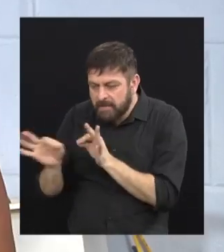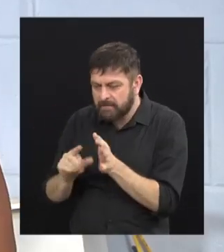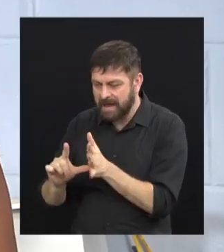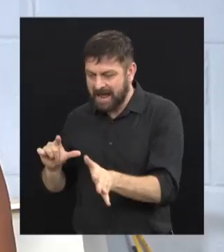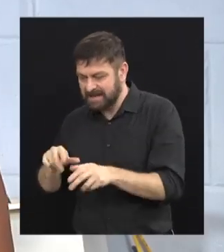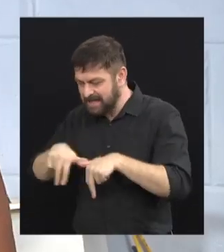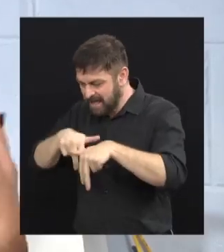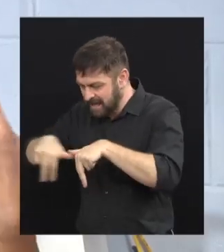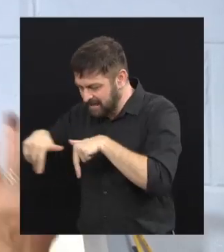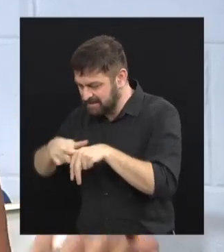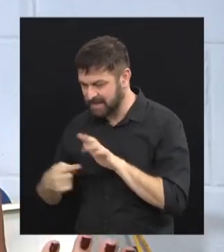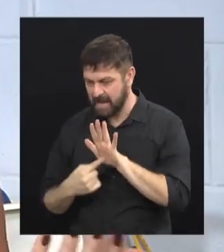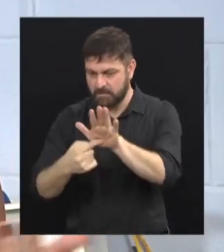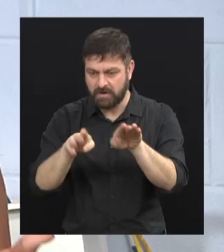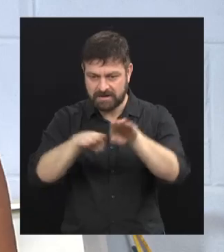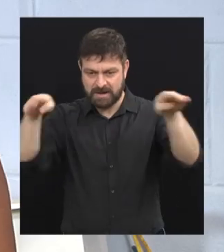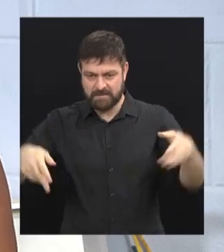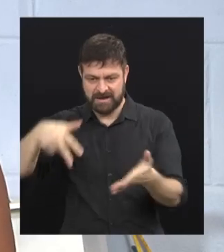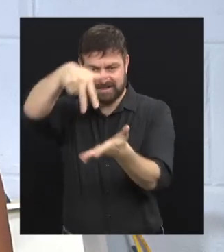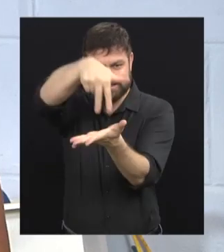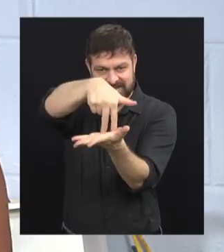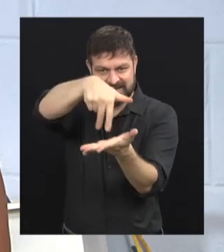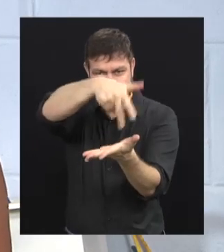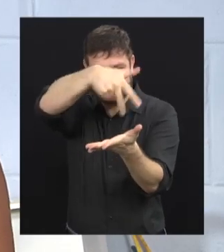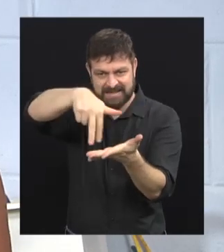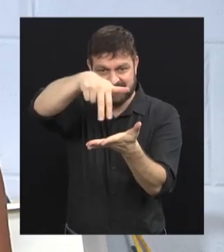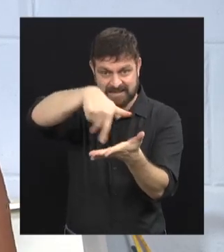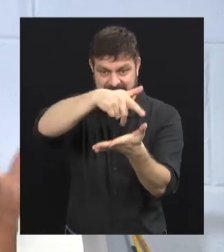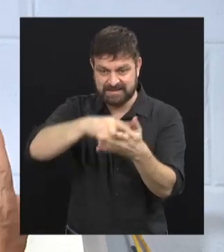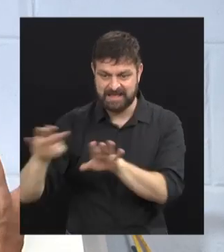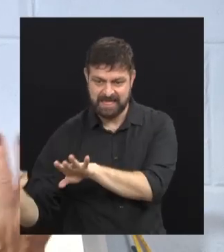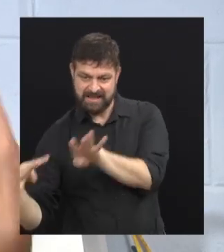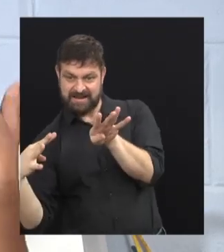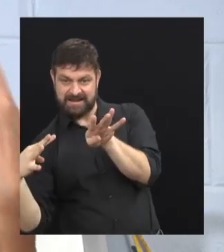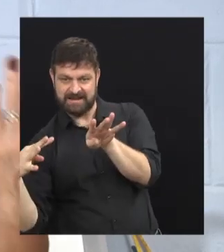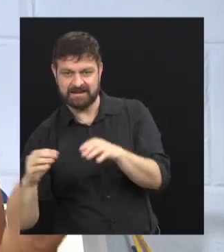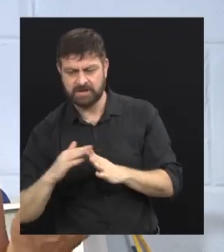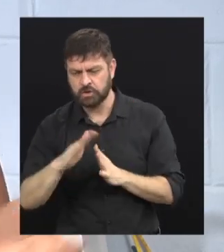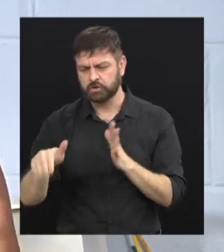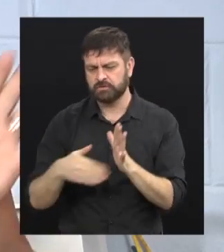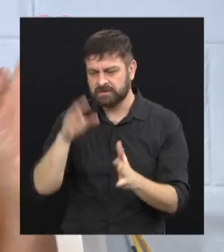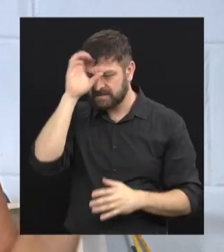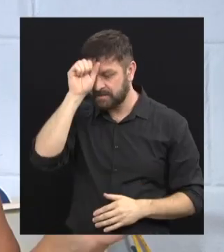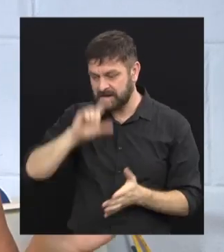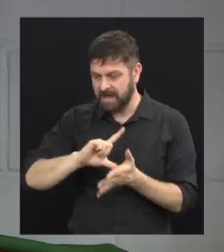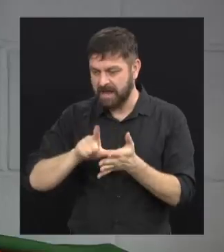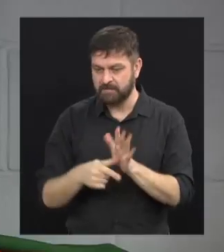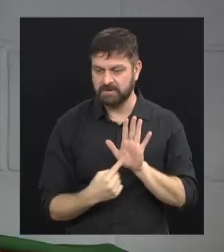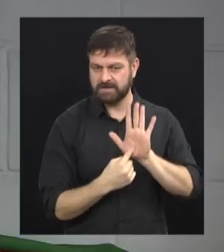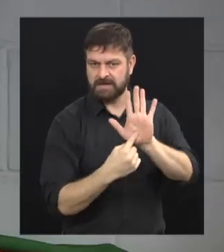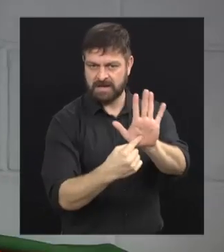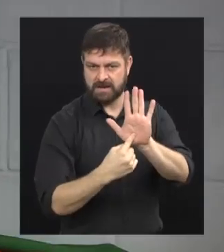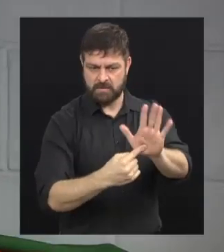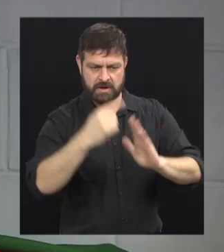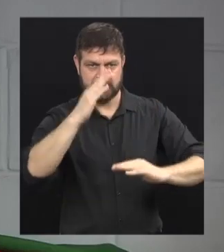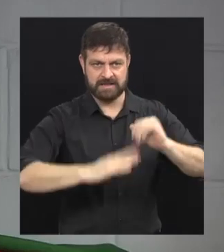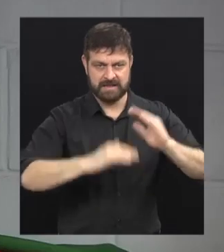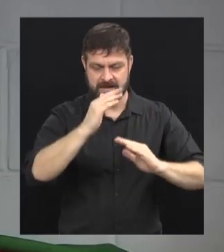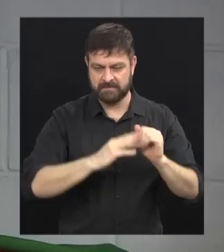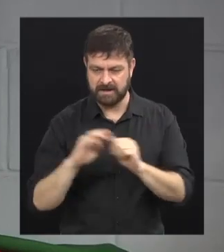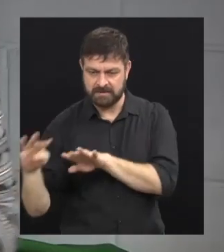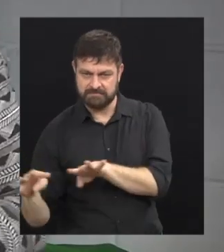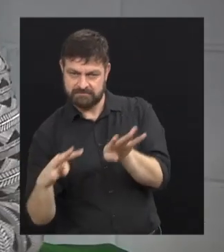apresentação de dança. A gente está aberto para convites, né? Eles amam. Tudo que eles aprendem aqui, eles desenvolvem depois em